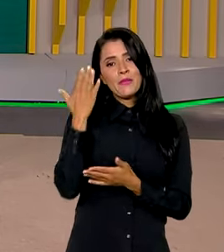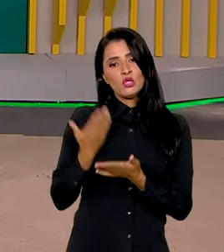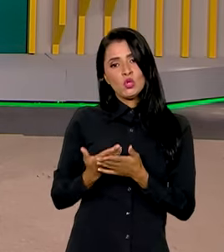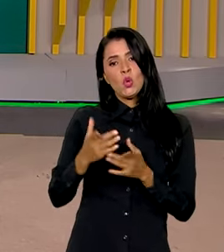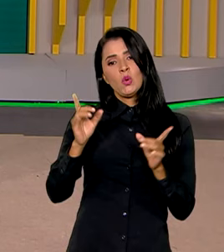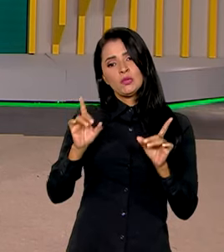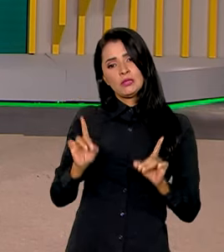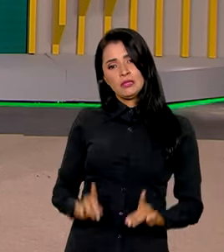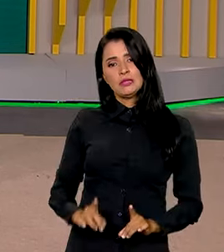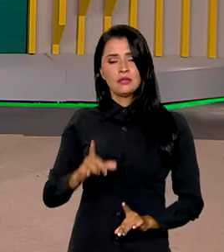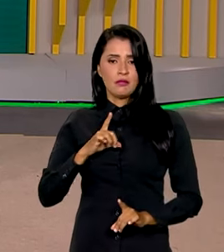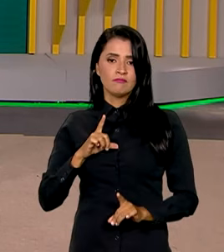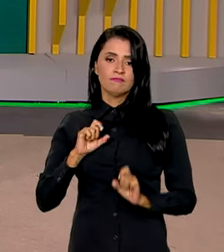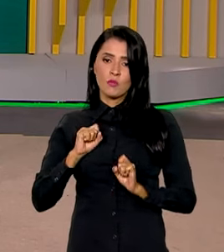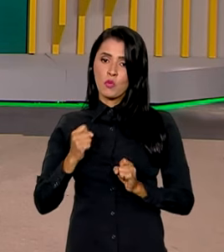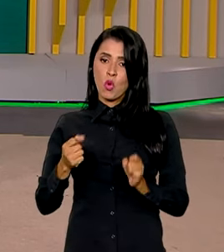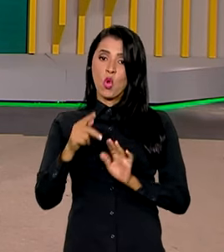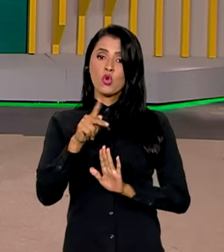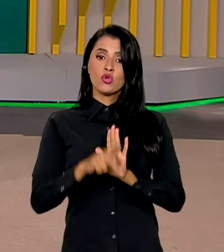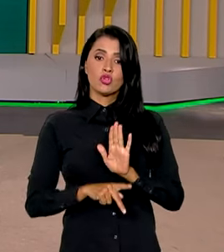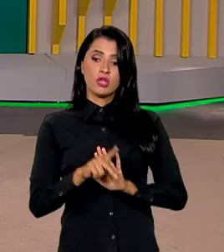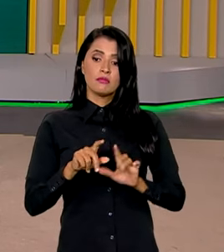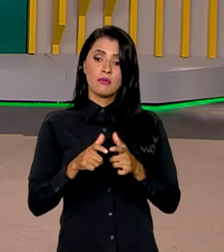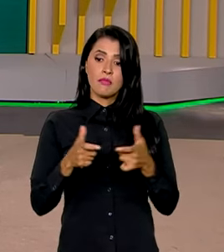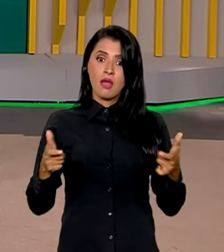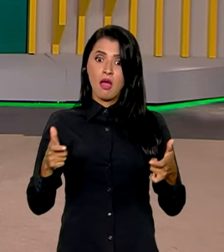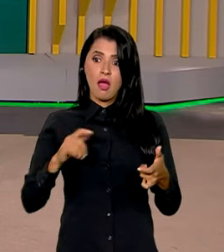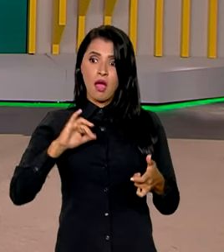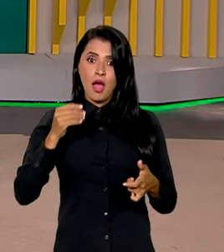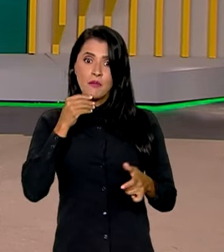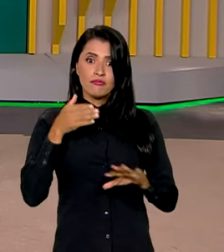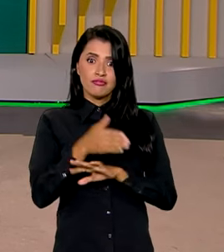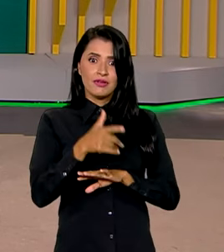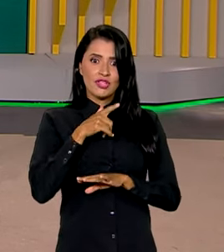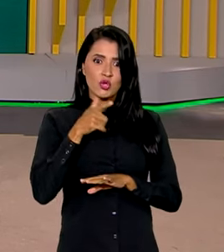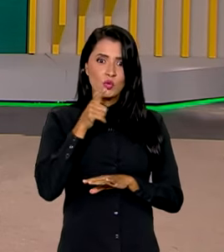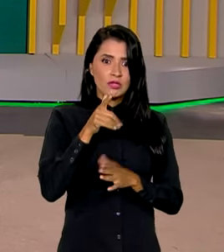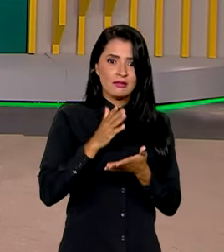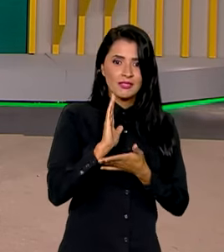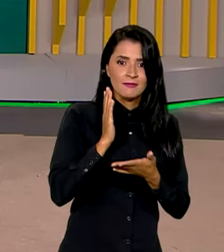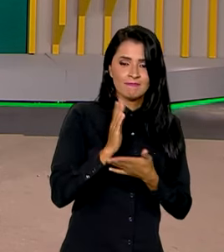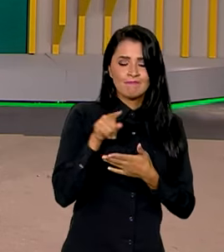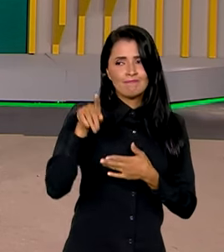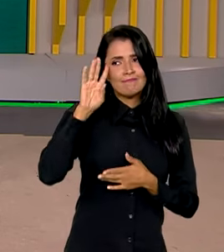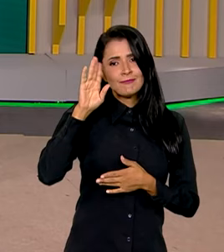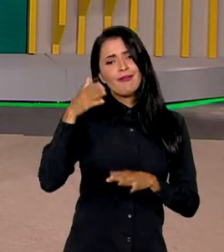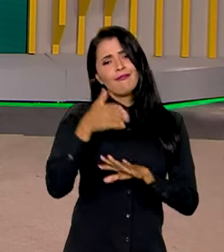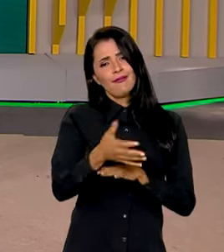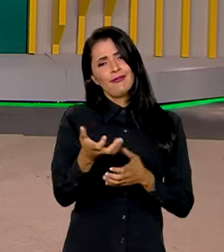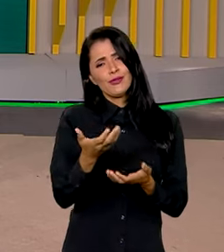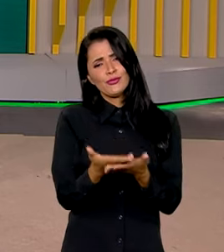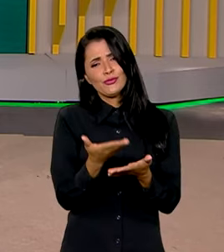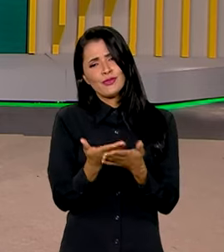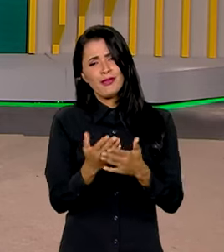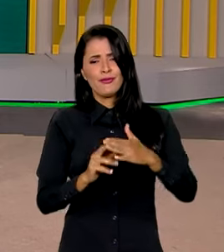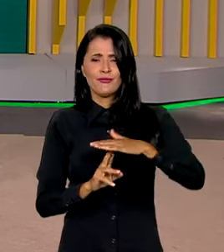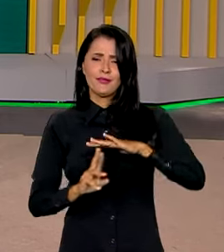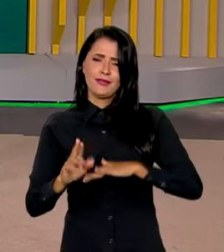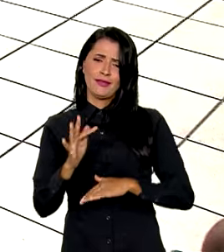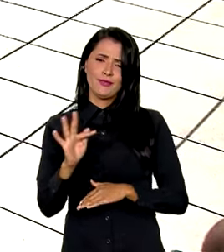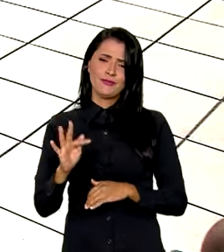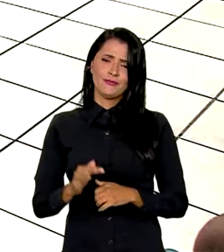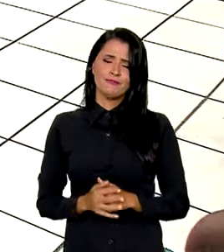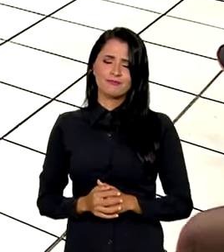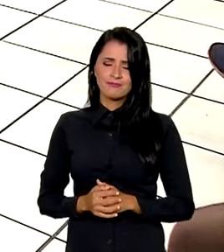deficiência. A iniciativa busca ampliar as chances deste público que também sonha em ingressar numa universidade federal.